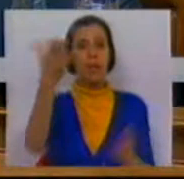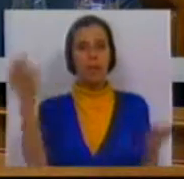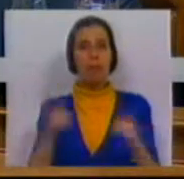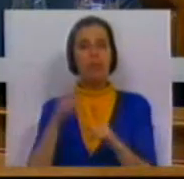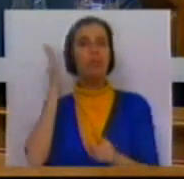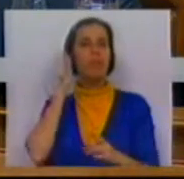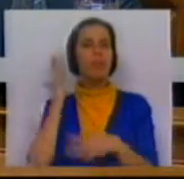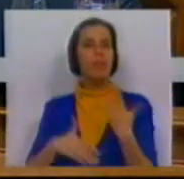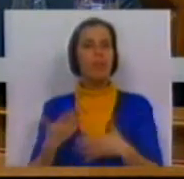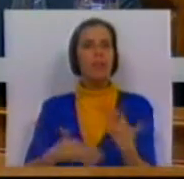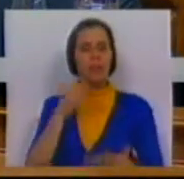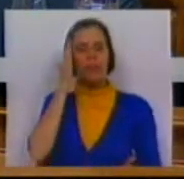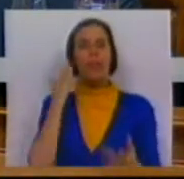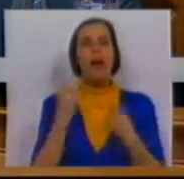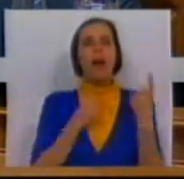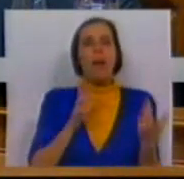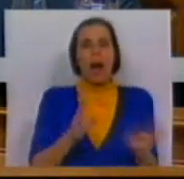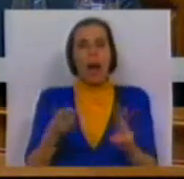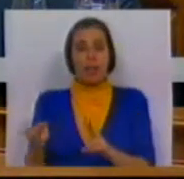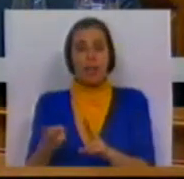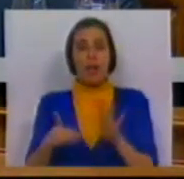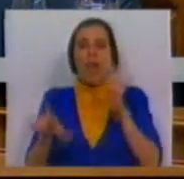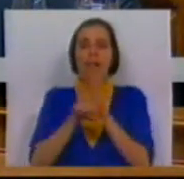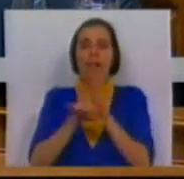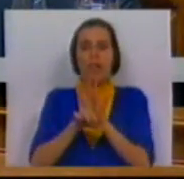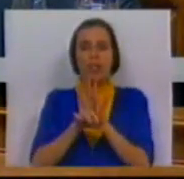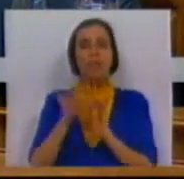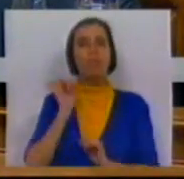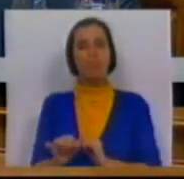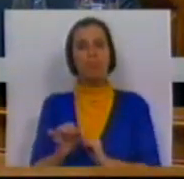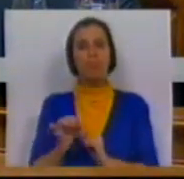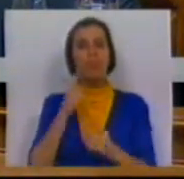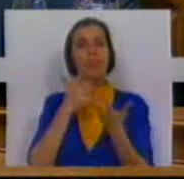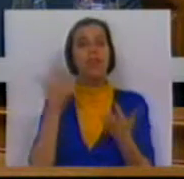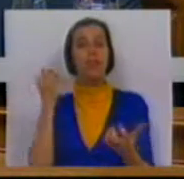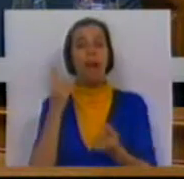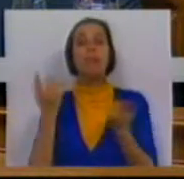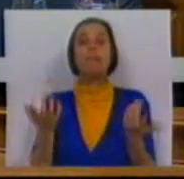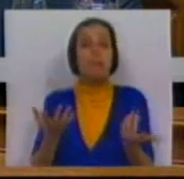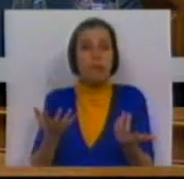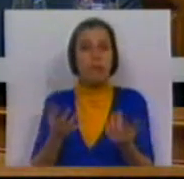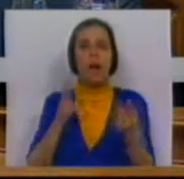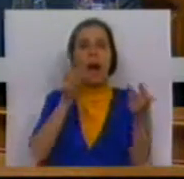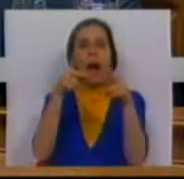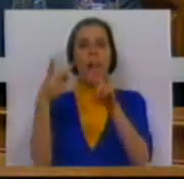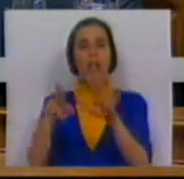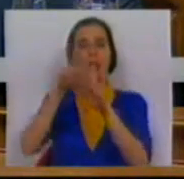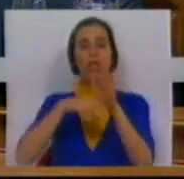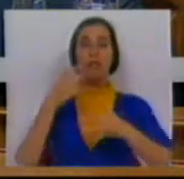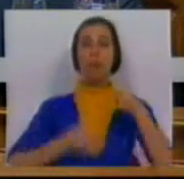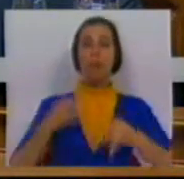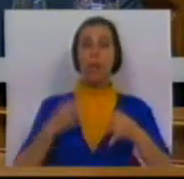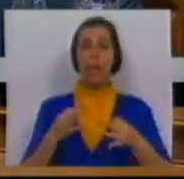estão em curso algumas alterações de natureza legislativa destaco particularmente a alteração do regime